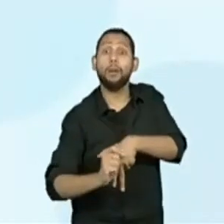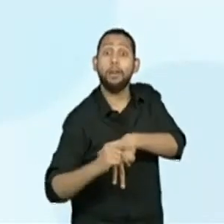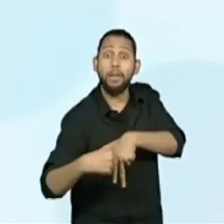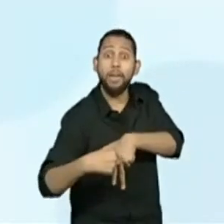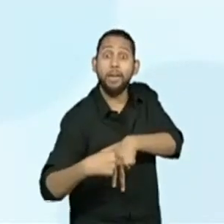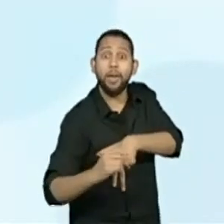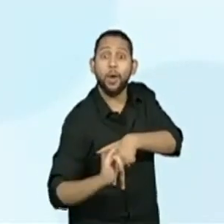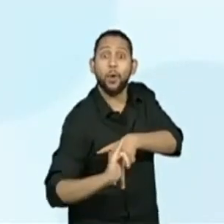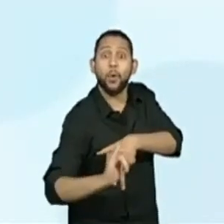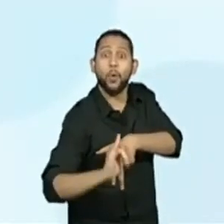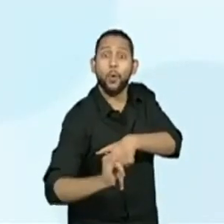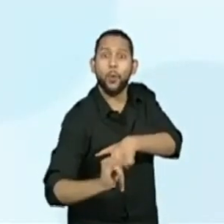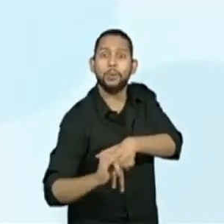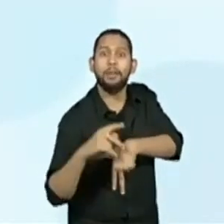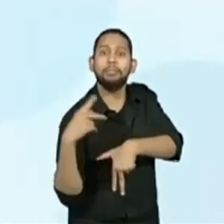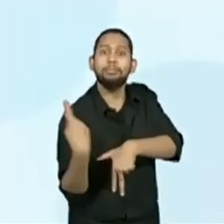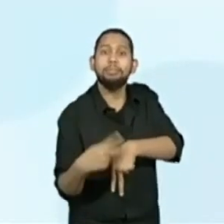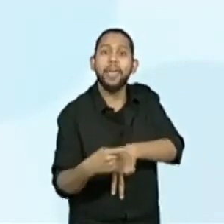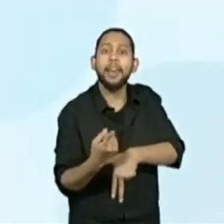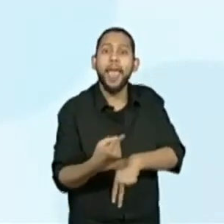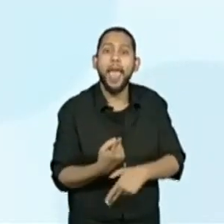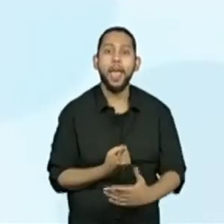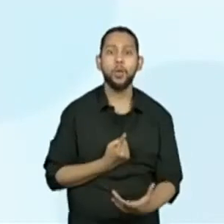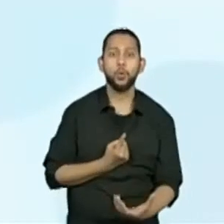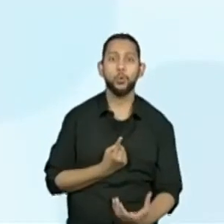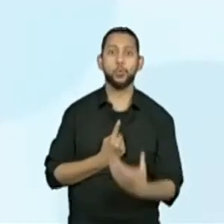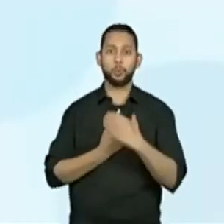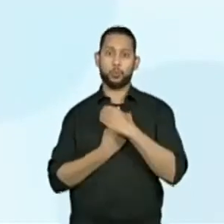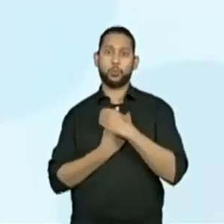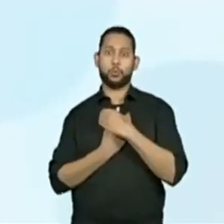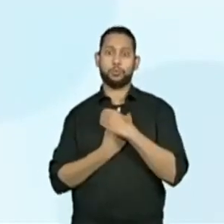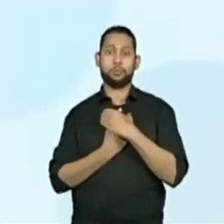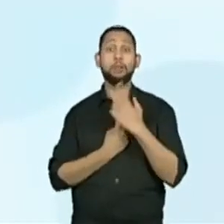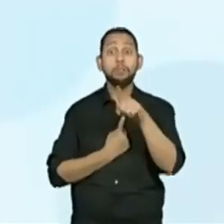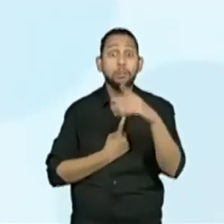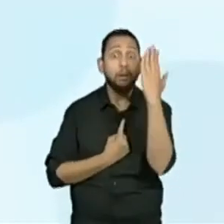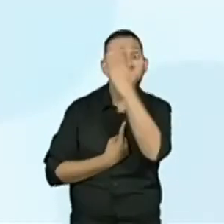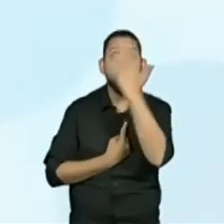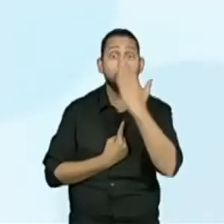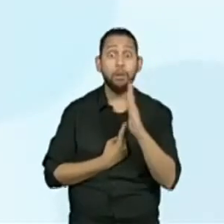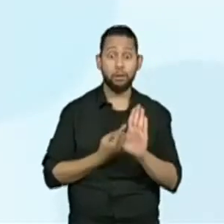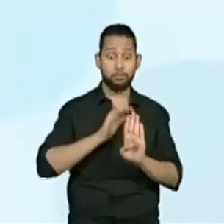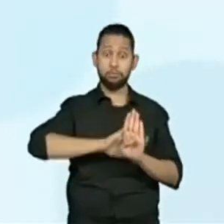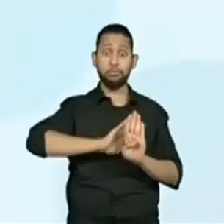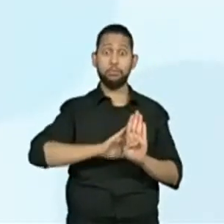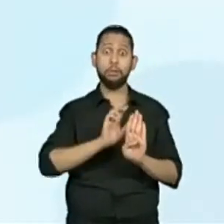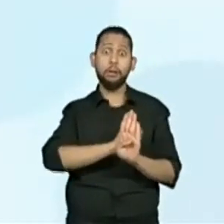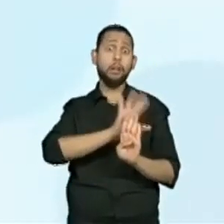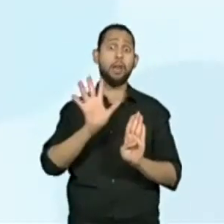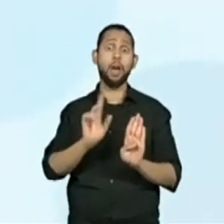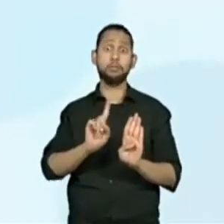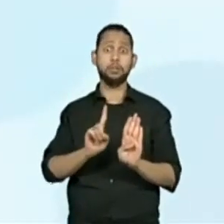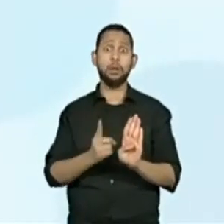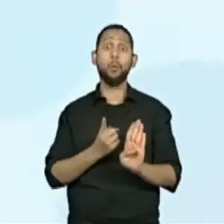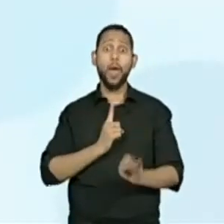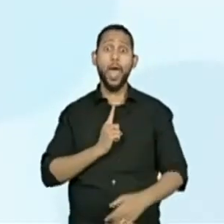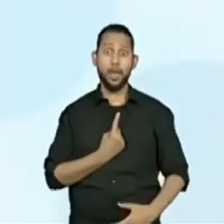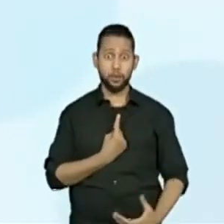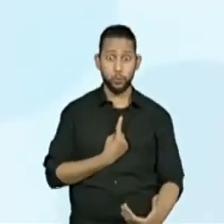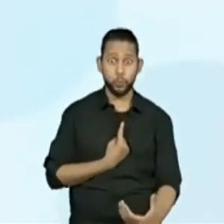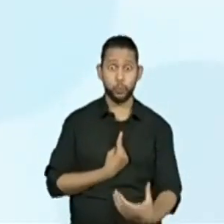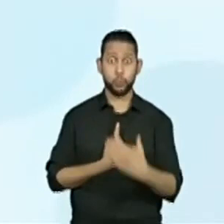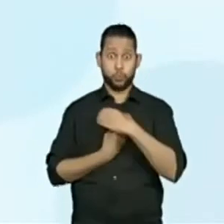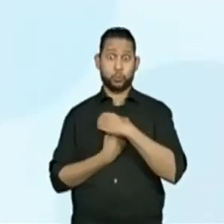a subjetividade. Ou seja, aquilo que a gente não vê, não está claro, né, dentro dos sentimentos do